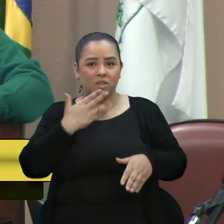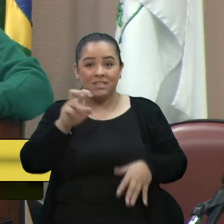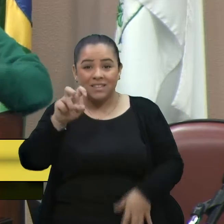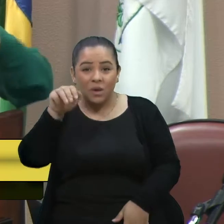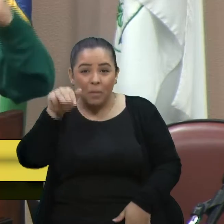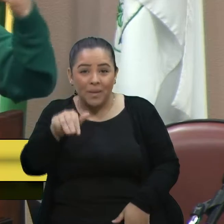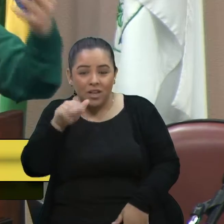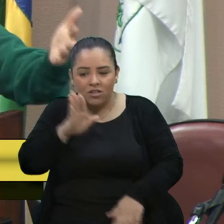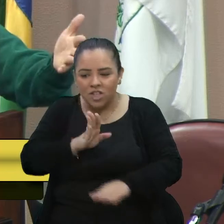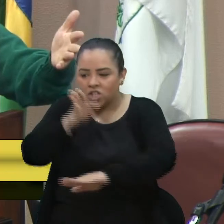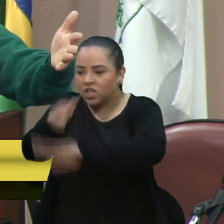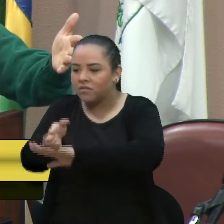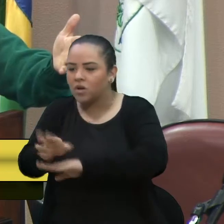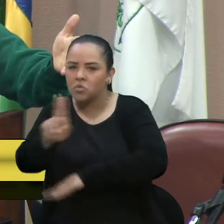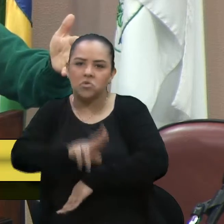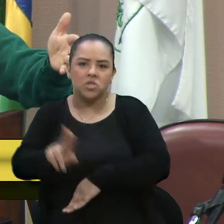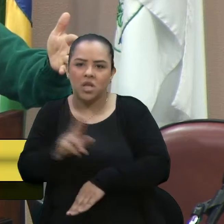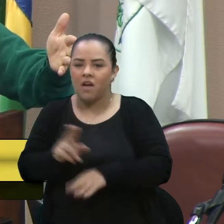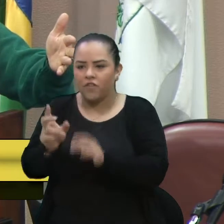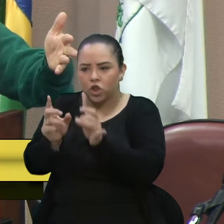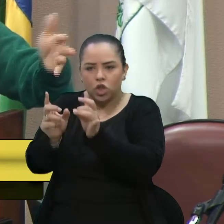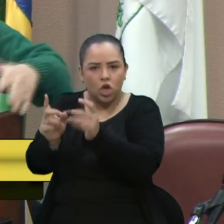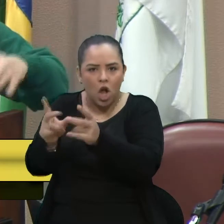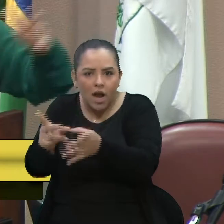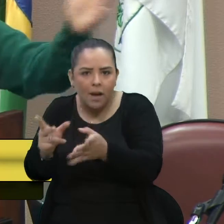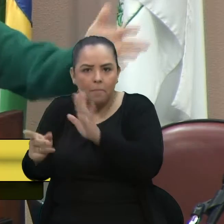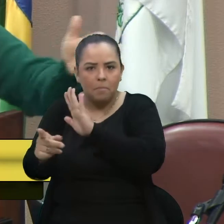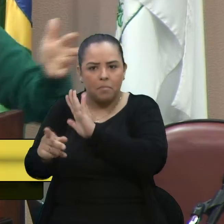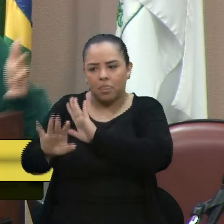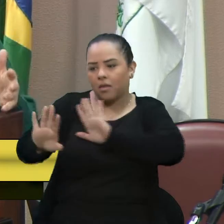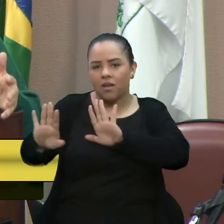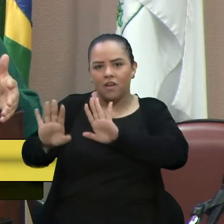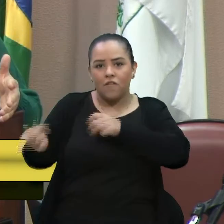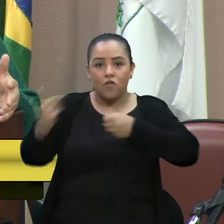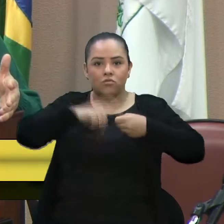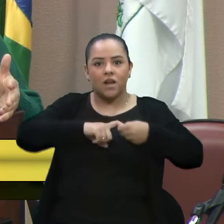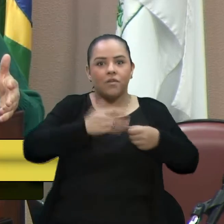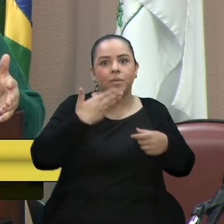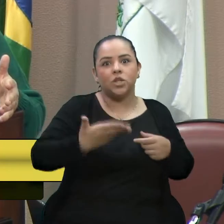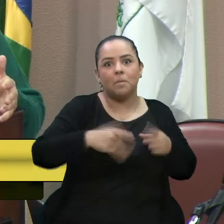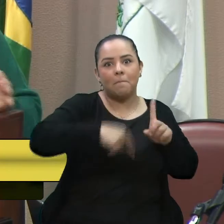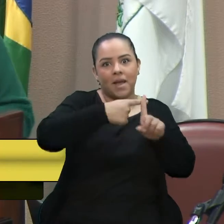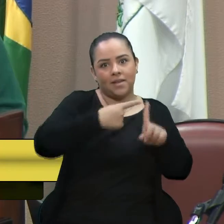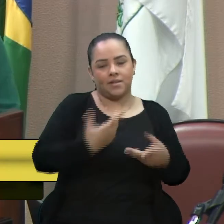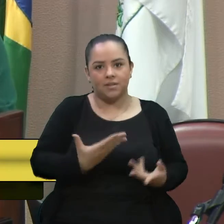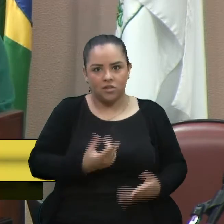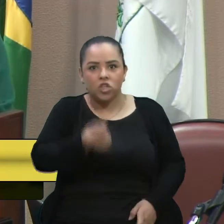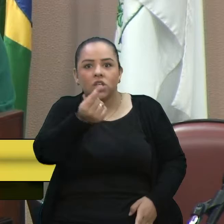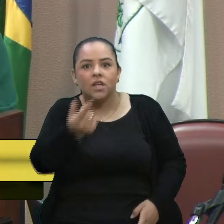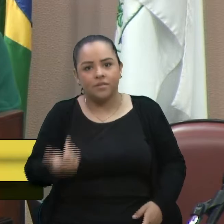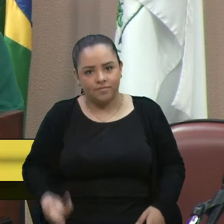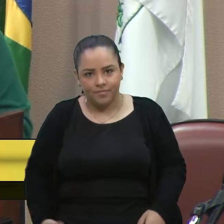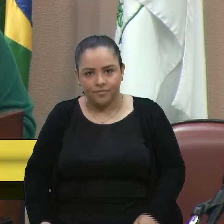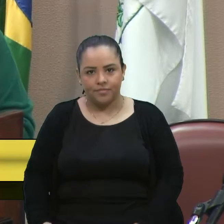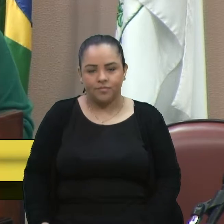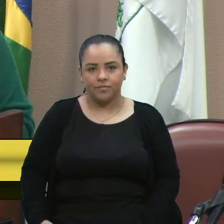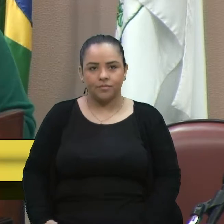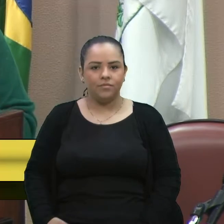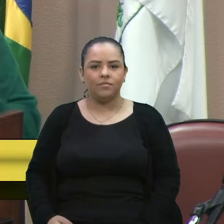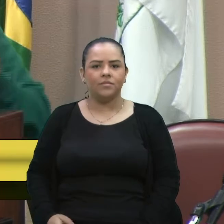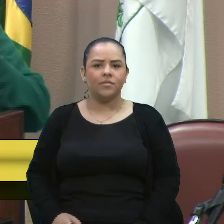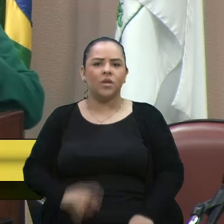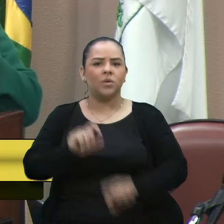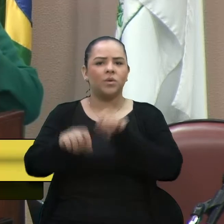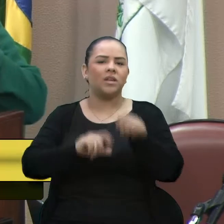estava ali, usavam suas drogas, e voltavam rápido para pedir mais. Um levantamento feito pelo